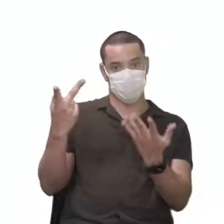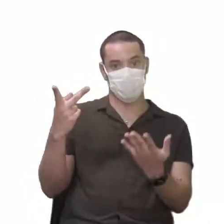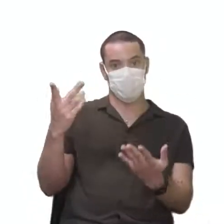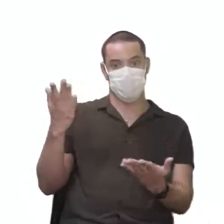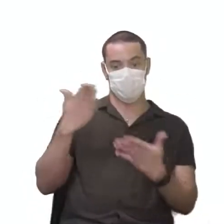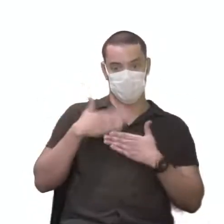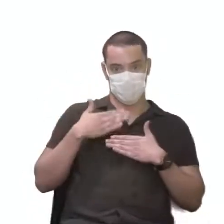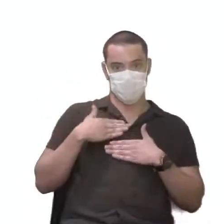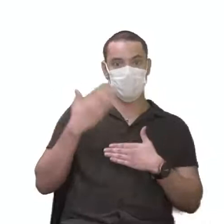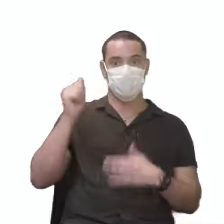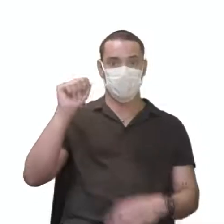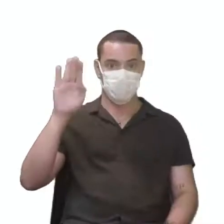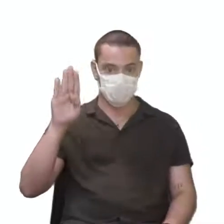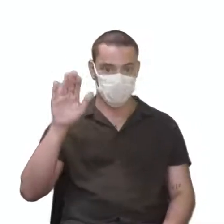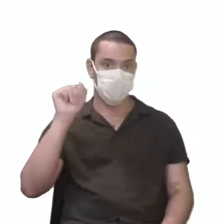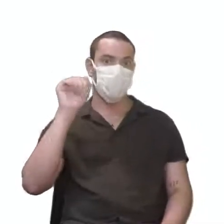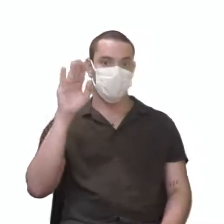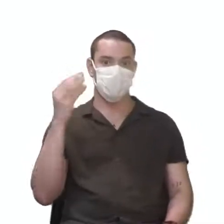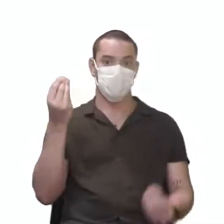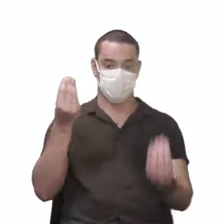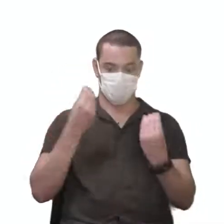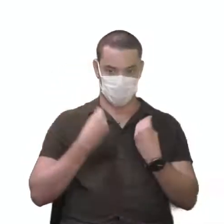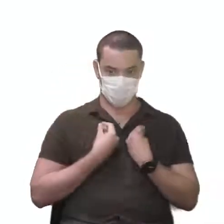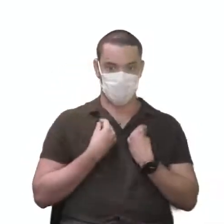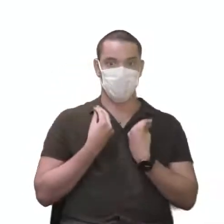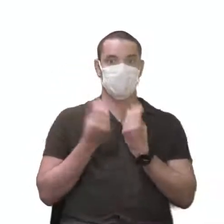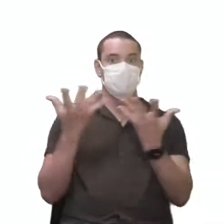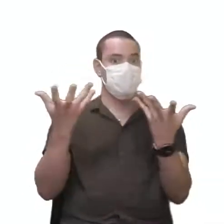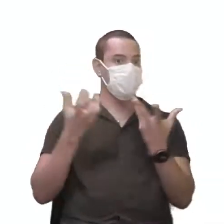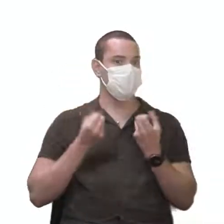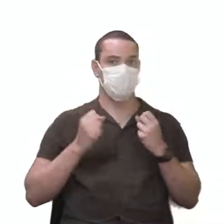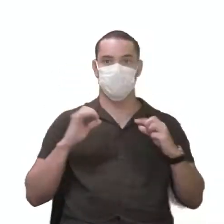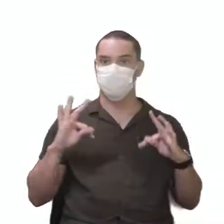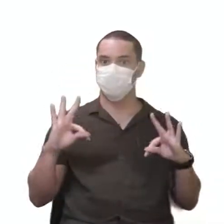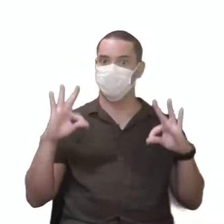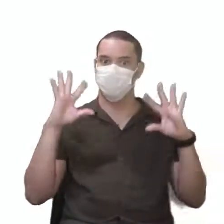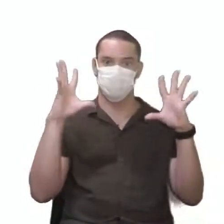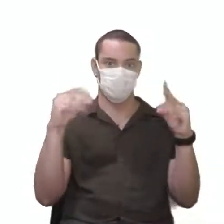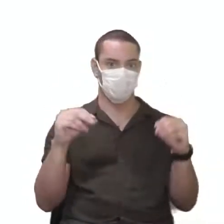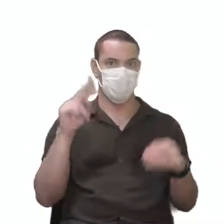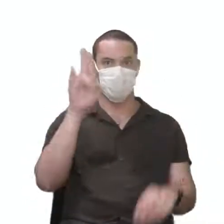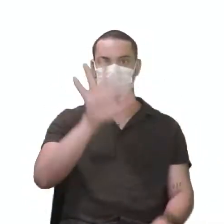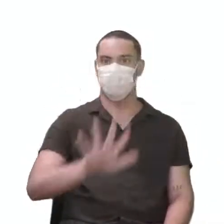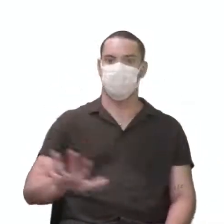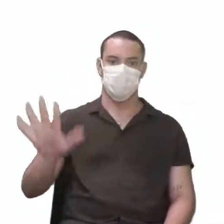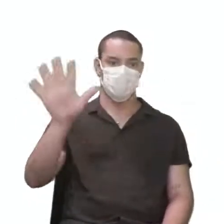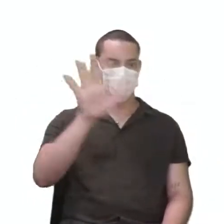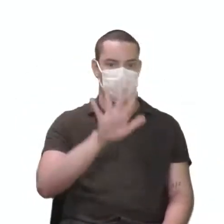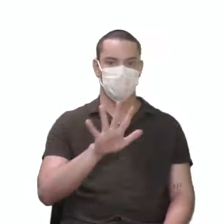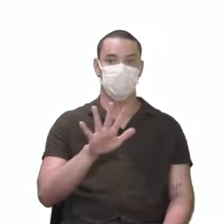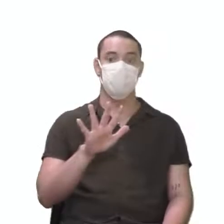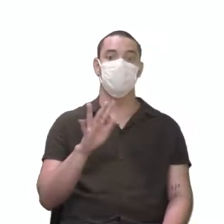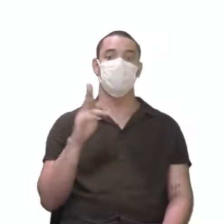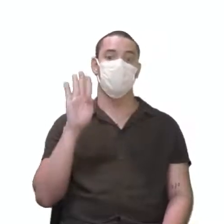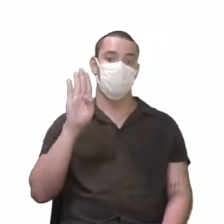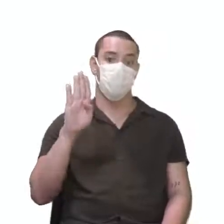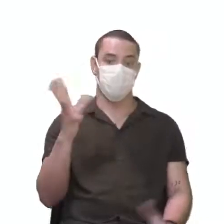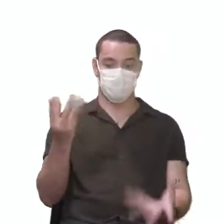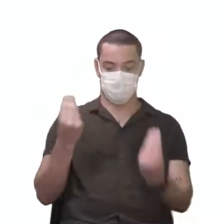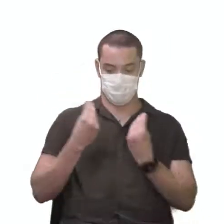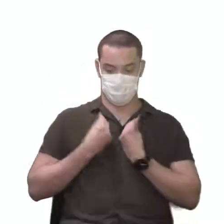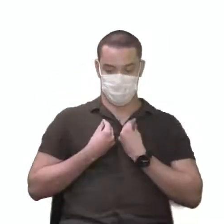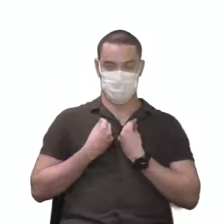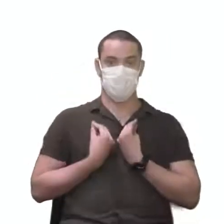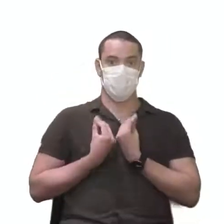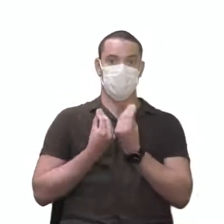só pode doar pra B. O AB doa pra ele mesmo e recebe de todo mundo, sendo receptor universal. O B, ele doa pra ele